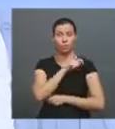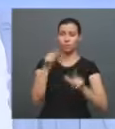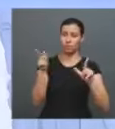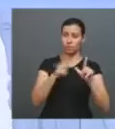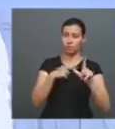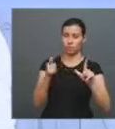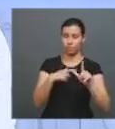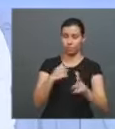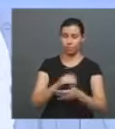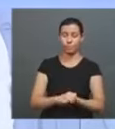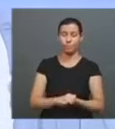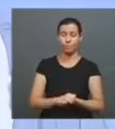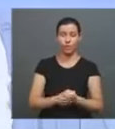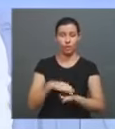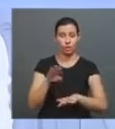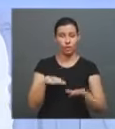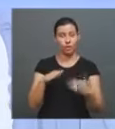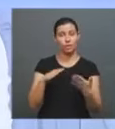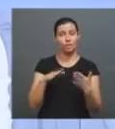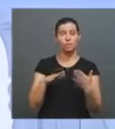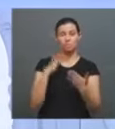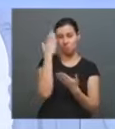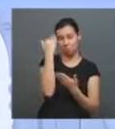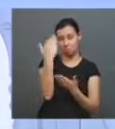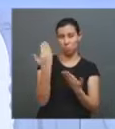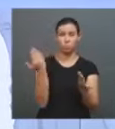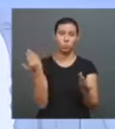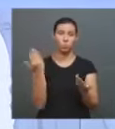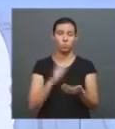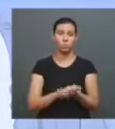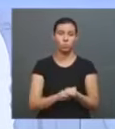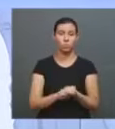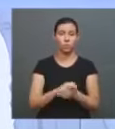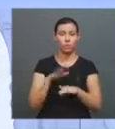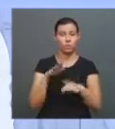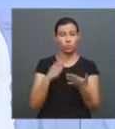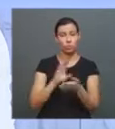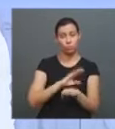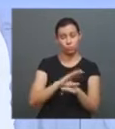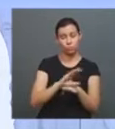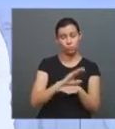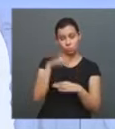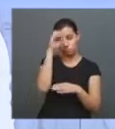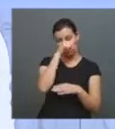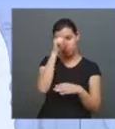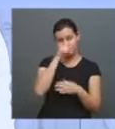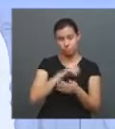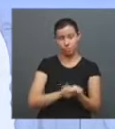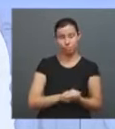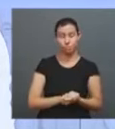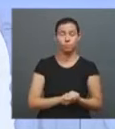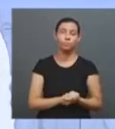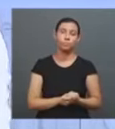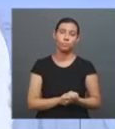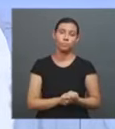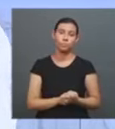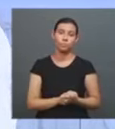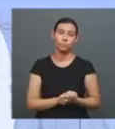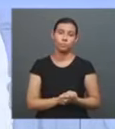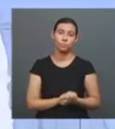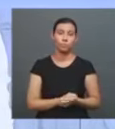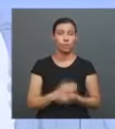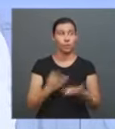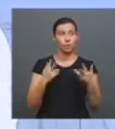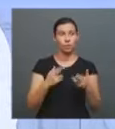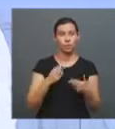dependendo do que está em moda na época, né, que o aluno está fazendo o curso, vamos pensar assim, mitologia,